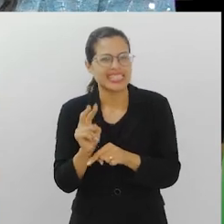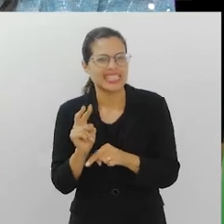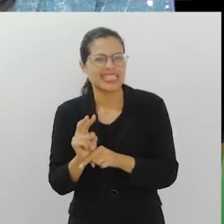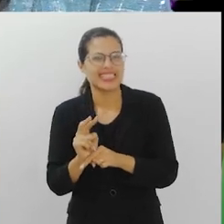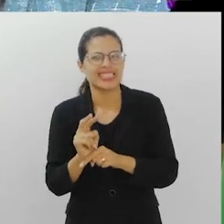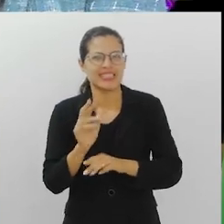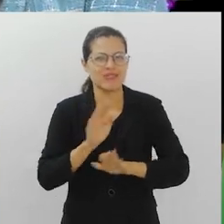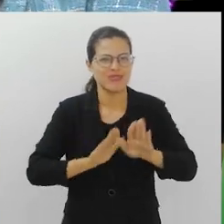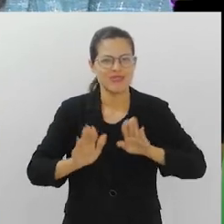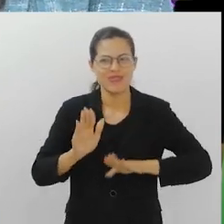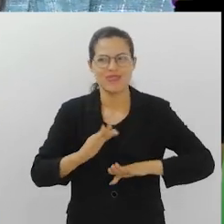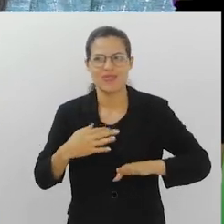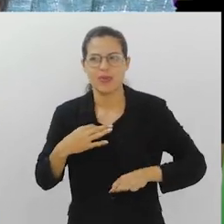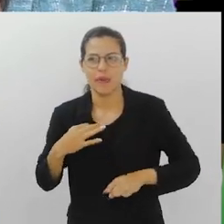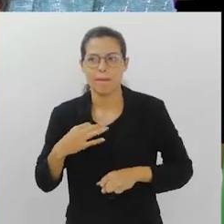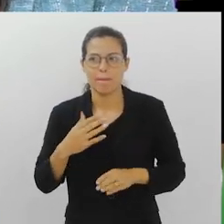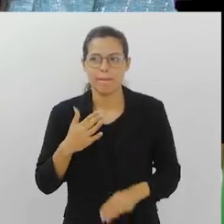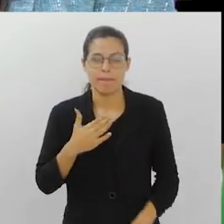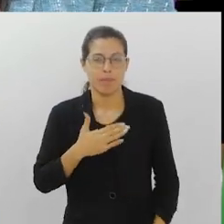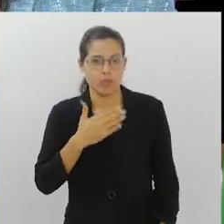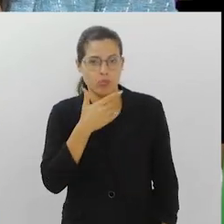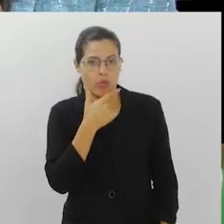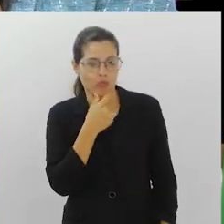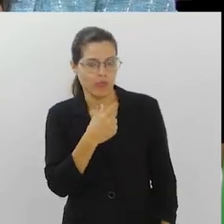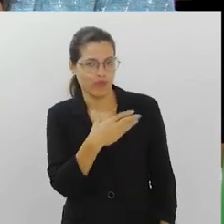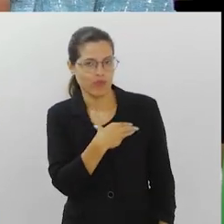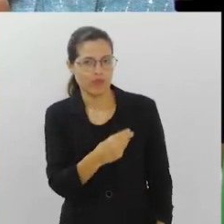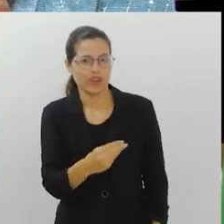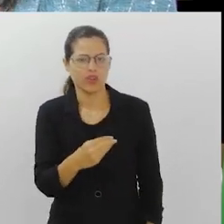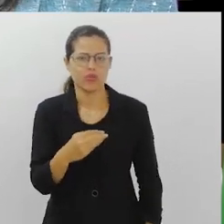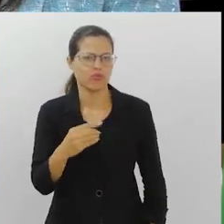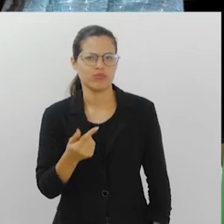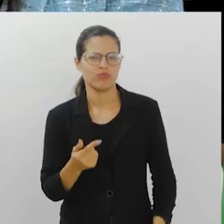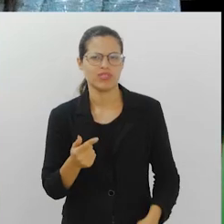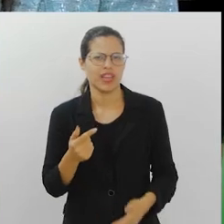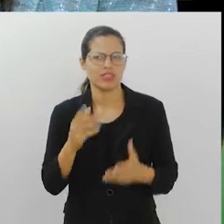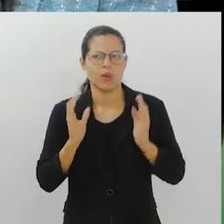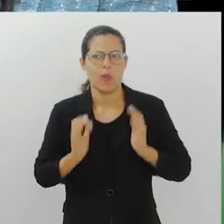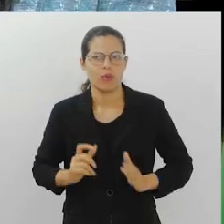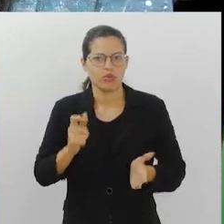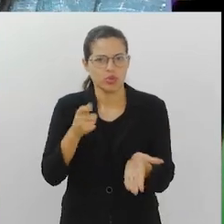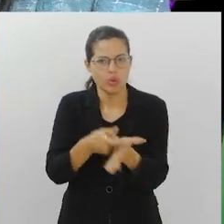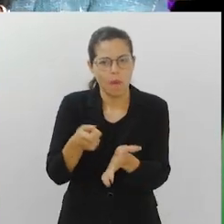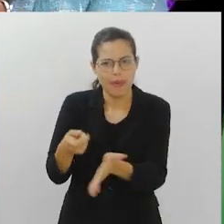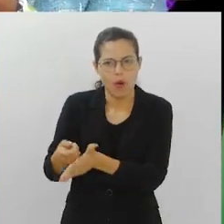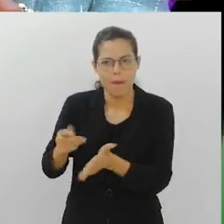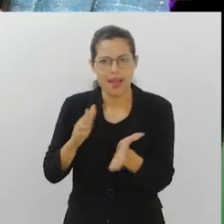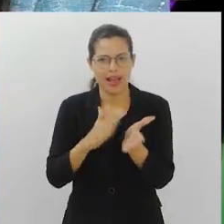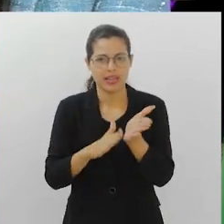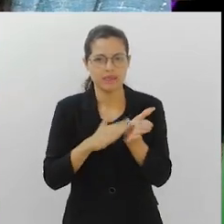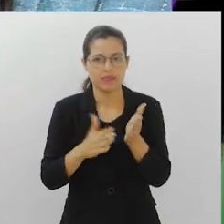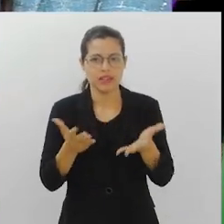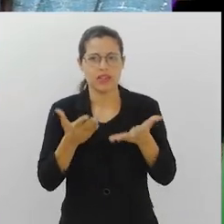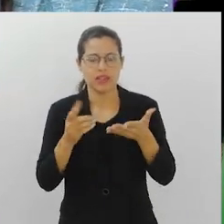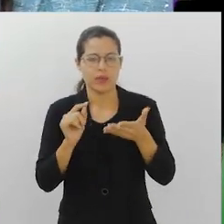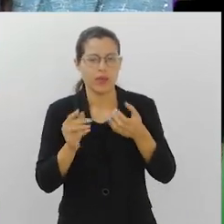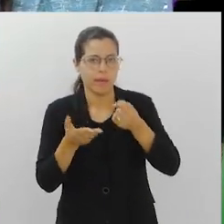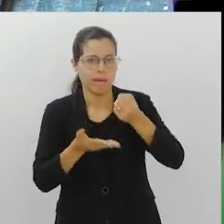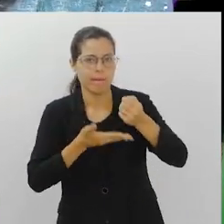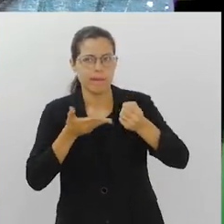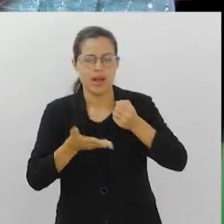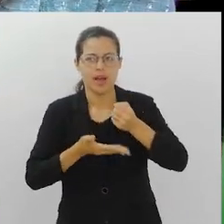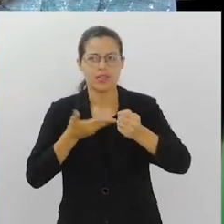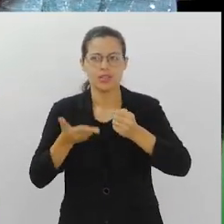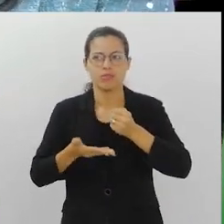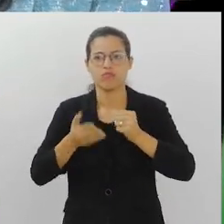reciclagem. E a gente já vê, exemplo, meu filho já não tem um comportamento muito consumista de roupa, de sapato. Ele quer ter um básico ali que ele possa usar.